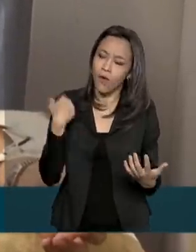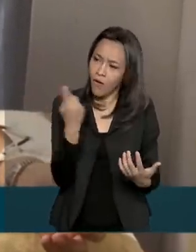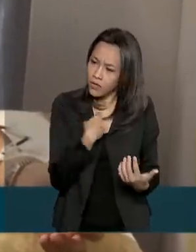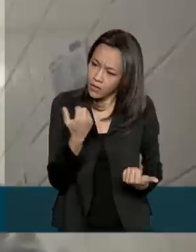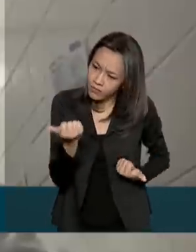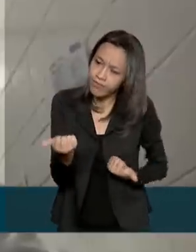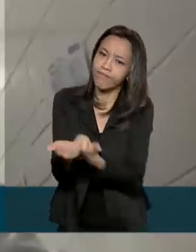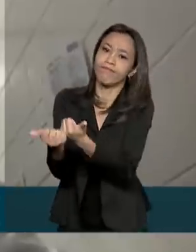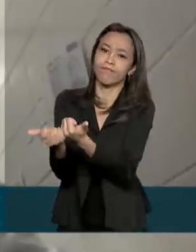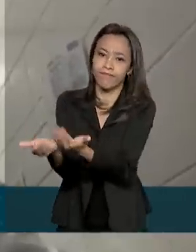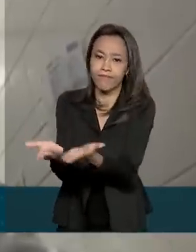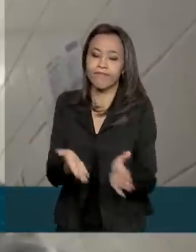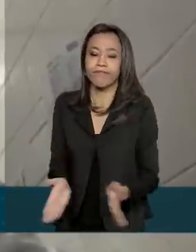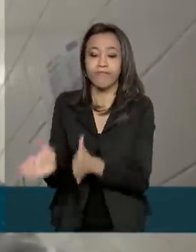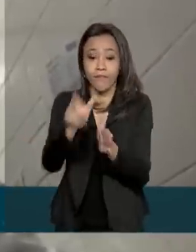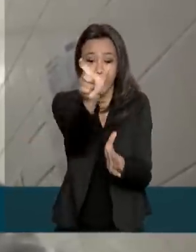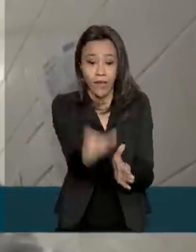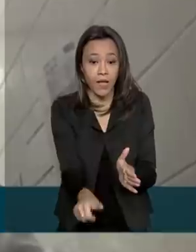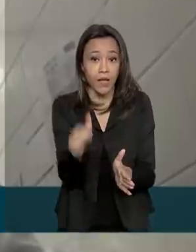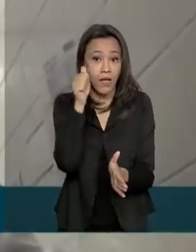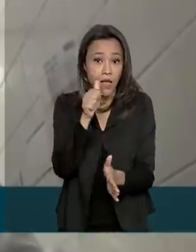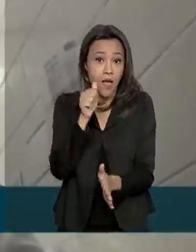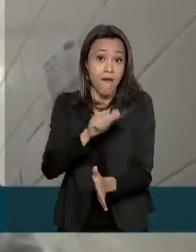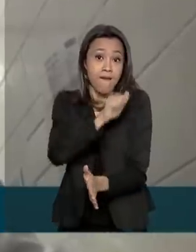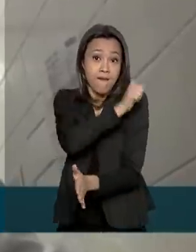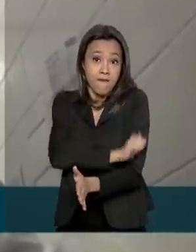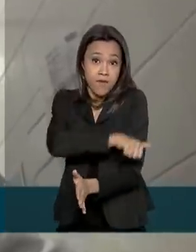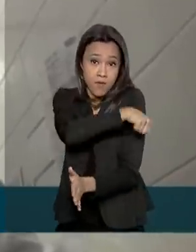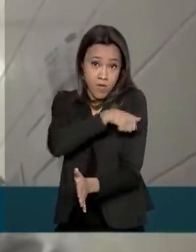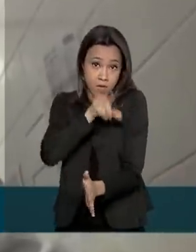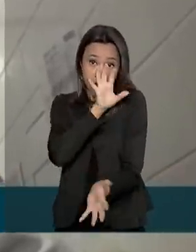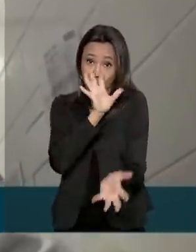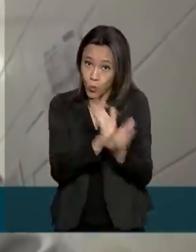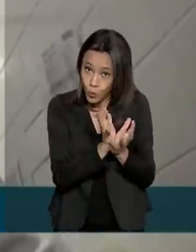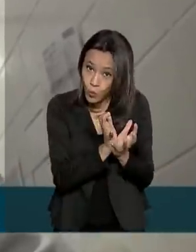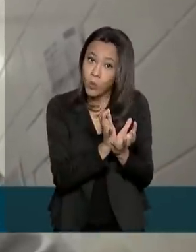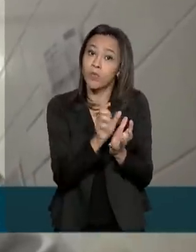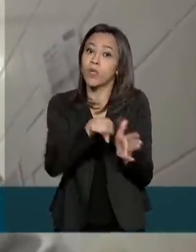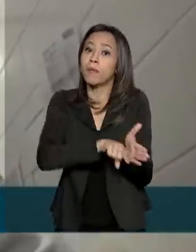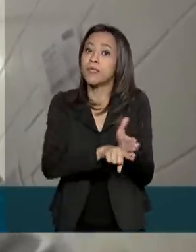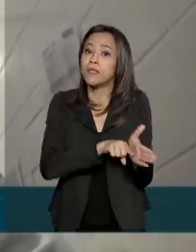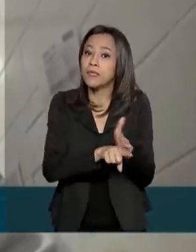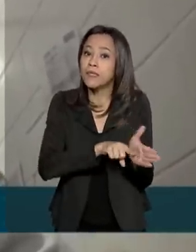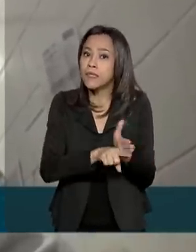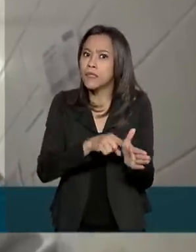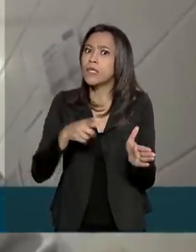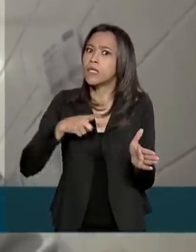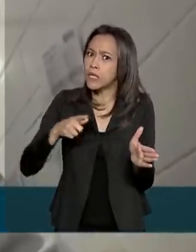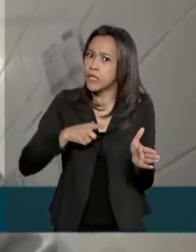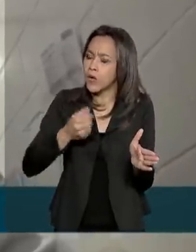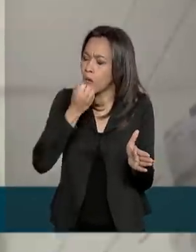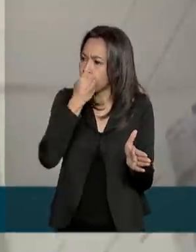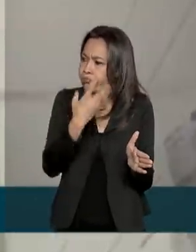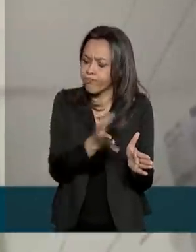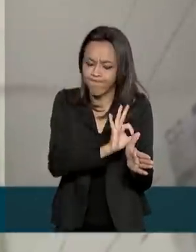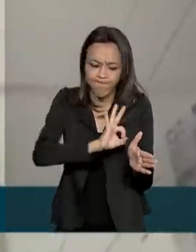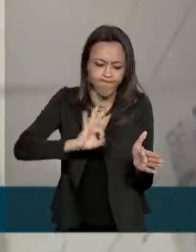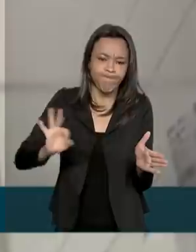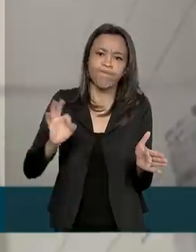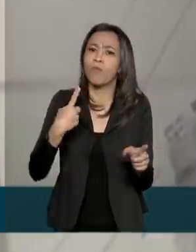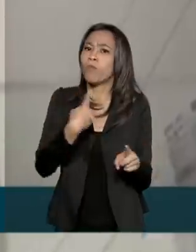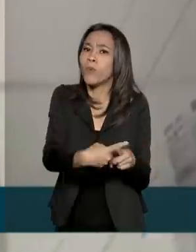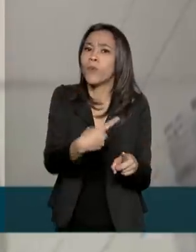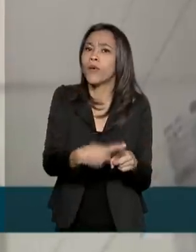mãos abertas. Para essa enfermeira, que faz parte da equipe, A pesquisa tem um lado gratificante, por